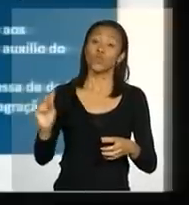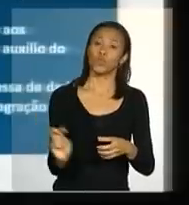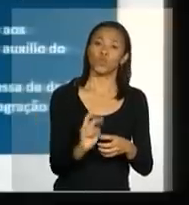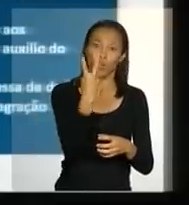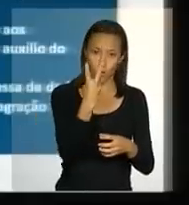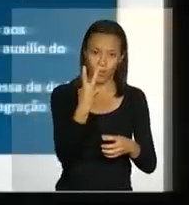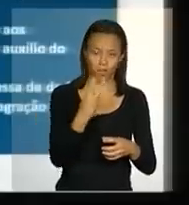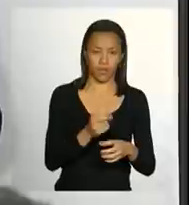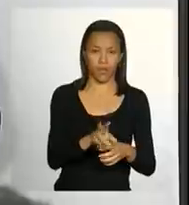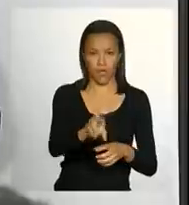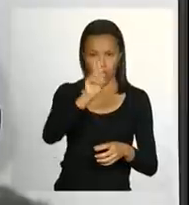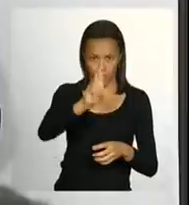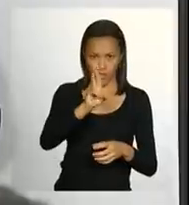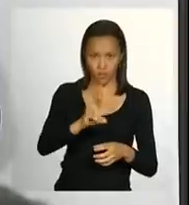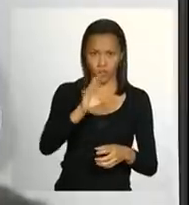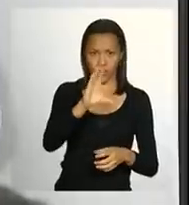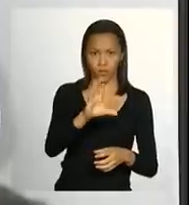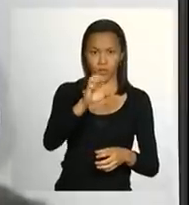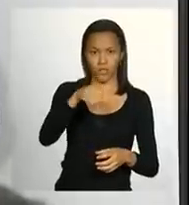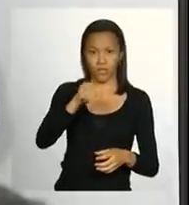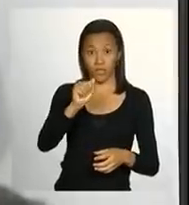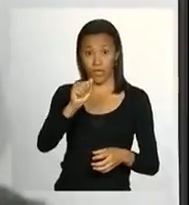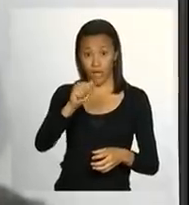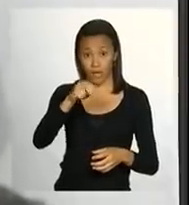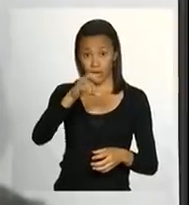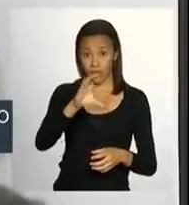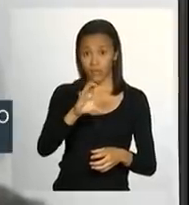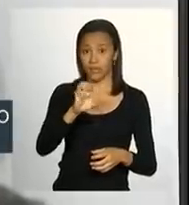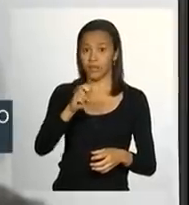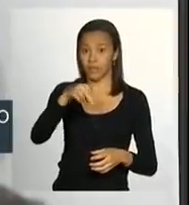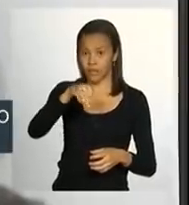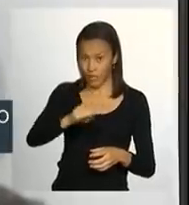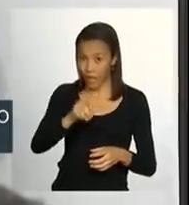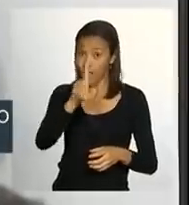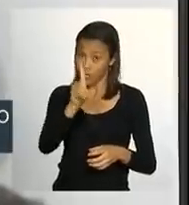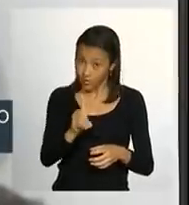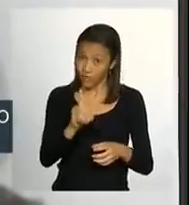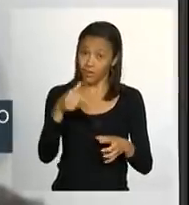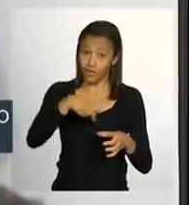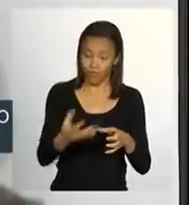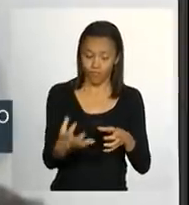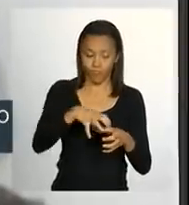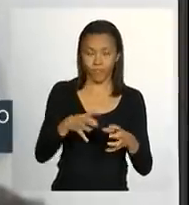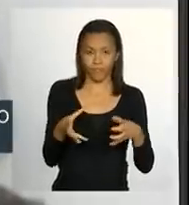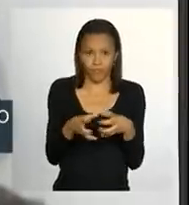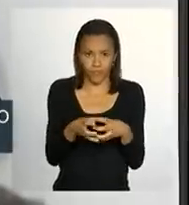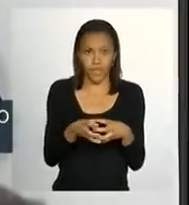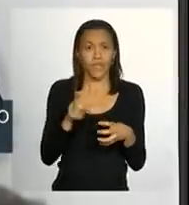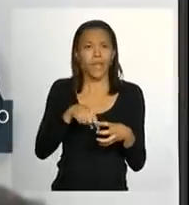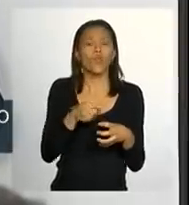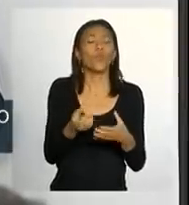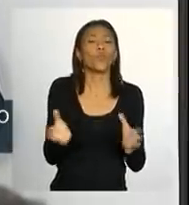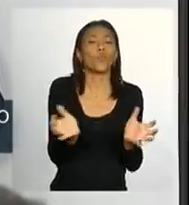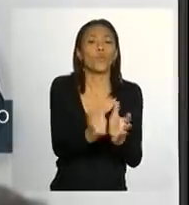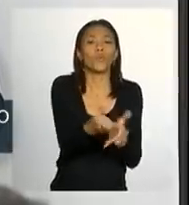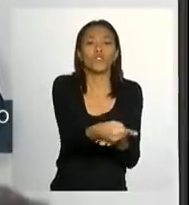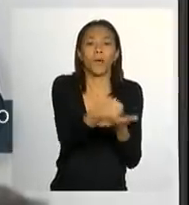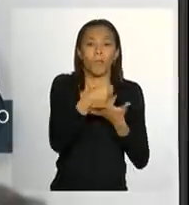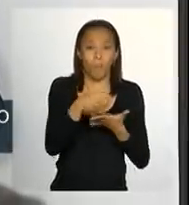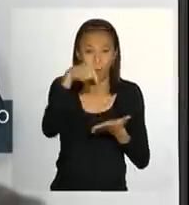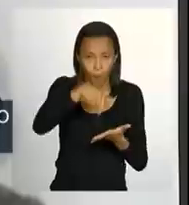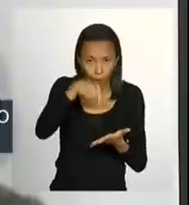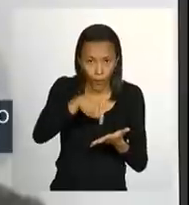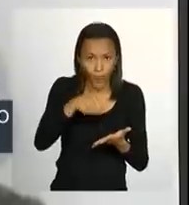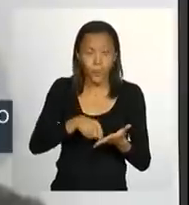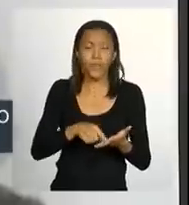Senado e, quando a gente fala do Senado, a gente se lembra do grupo de apoio para desastres